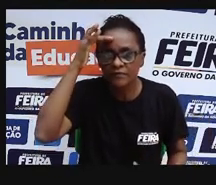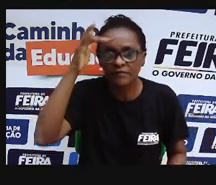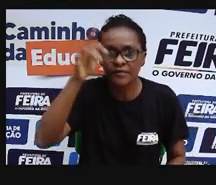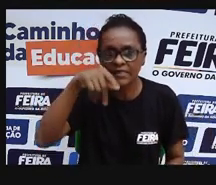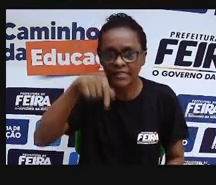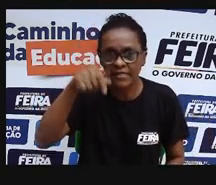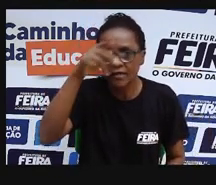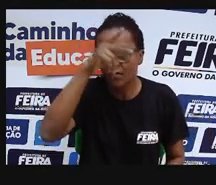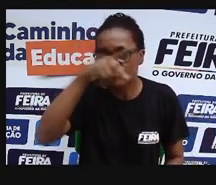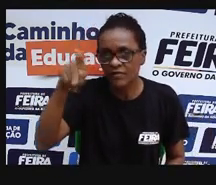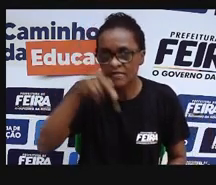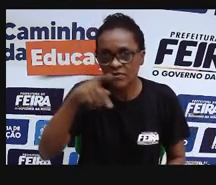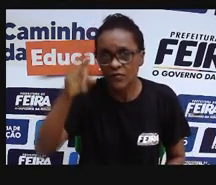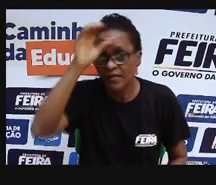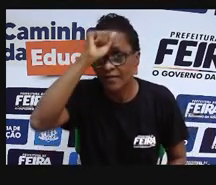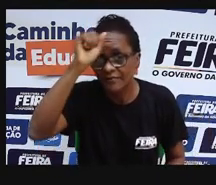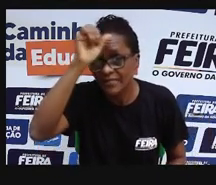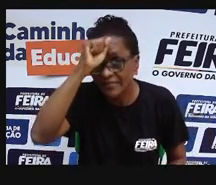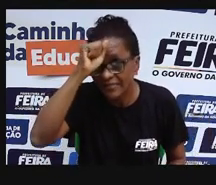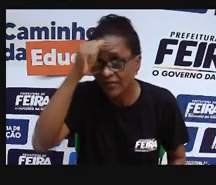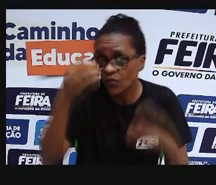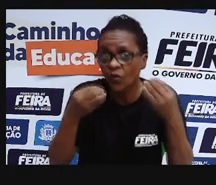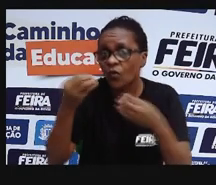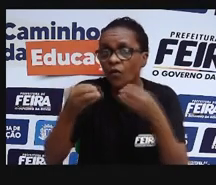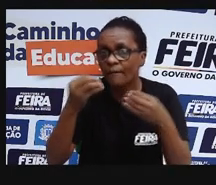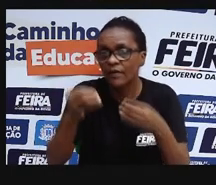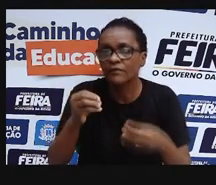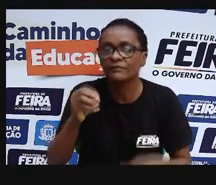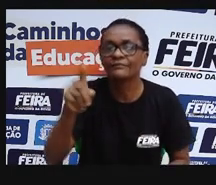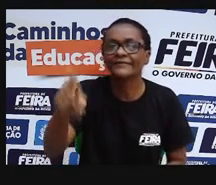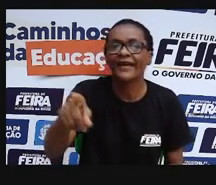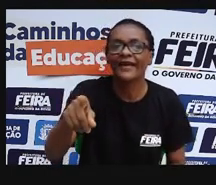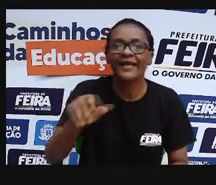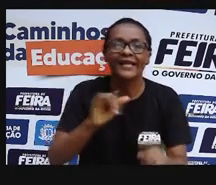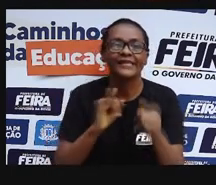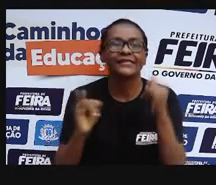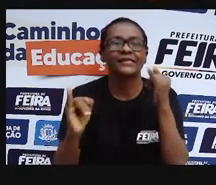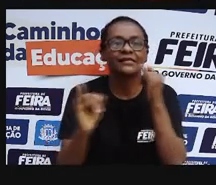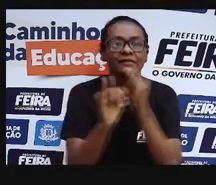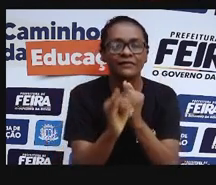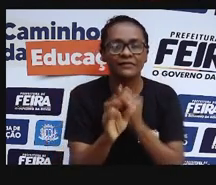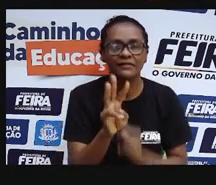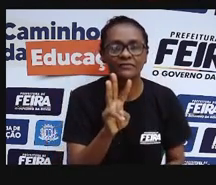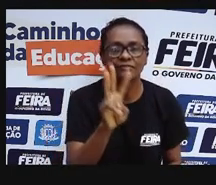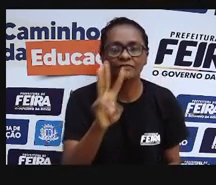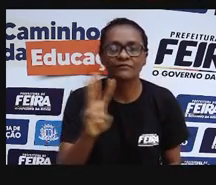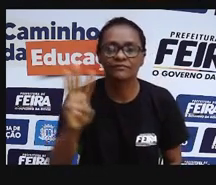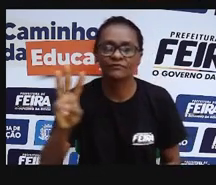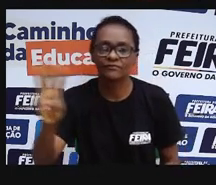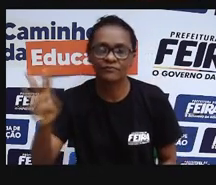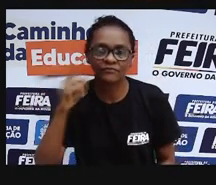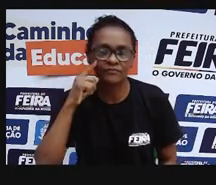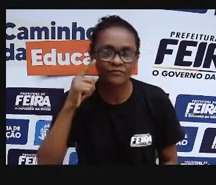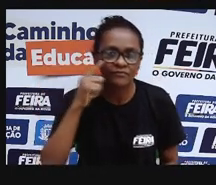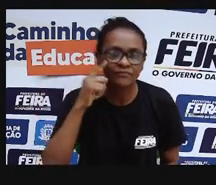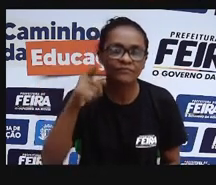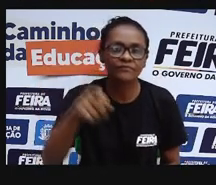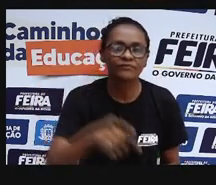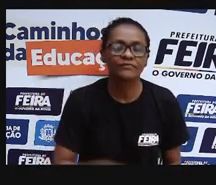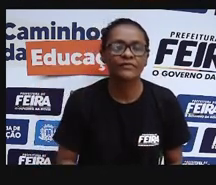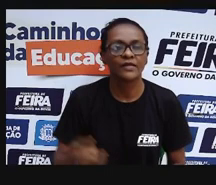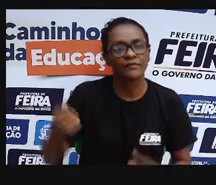interessante trazer pra vocês, por quê? Porque a gente tá num período de fake news. Então, a gente precisa ter